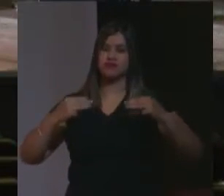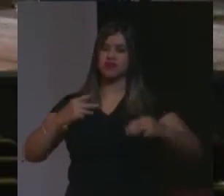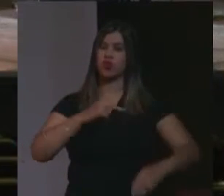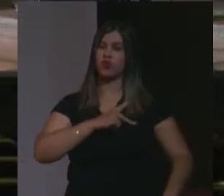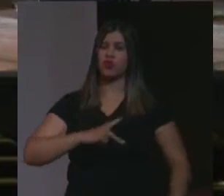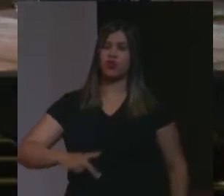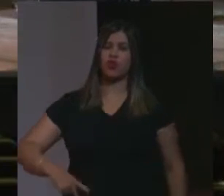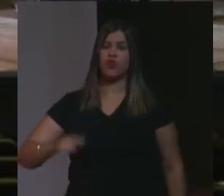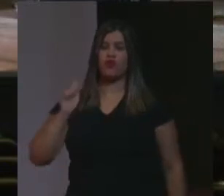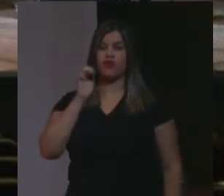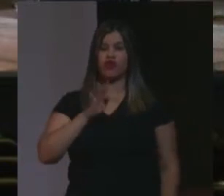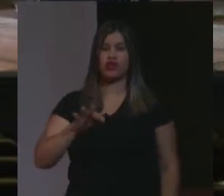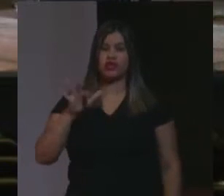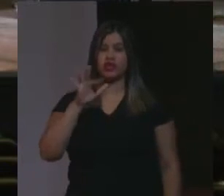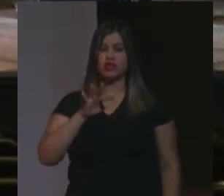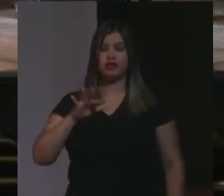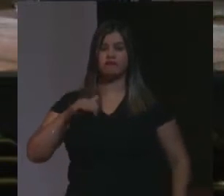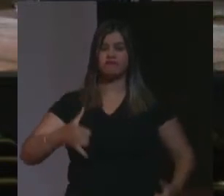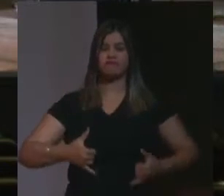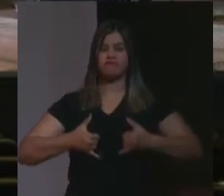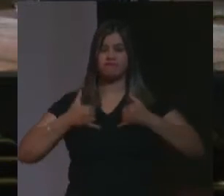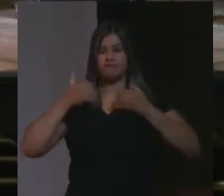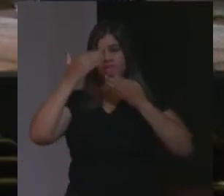Federal e que muito me honrou. Muito obrigado a todos vocês. Obrigado.